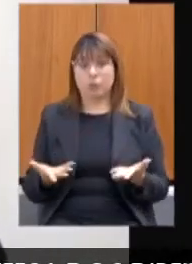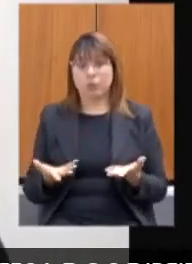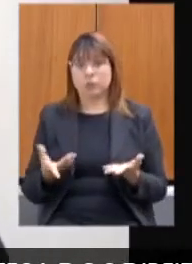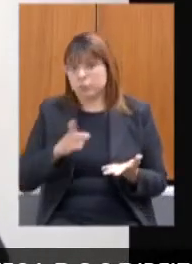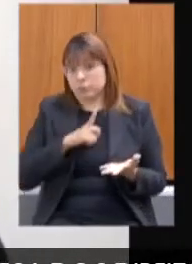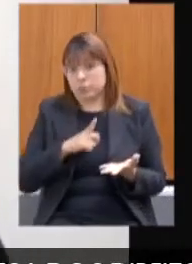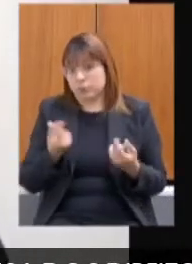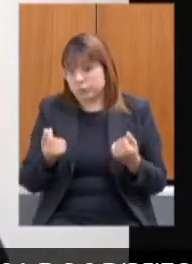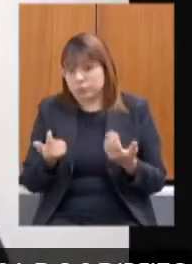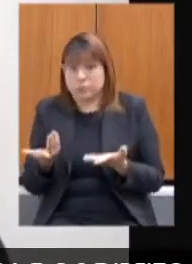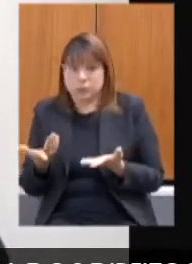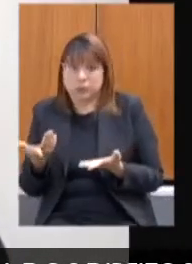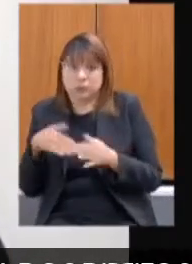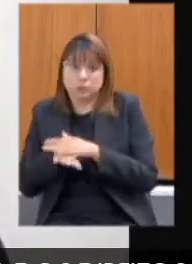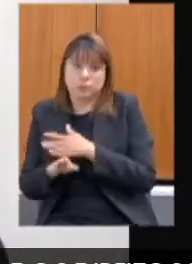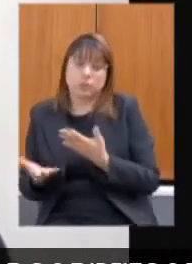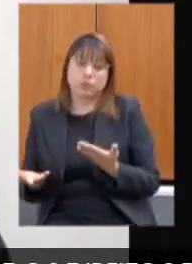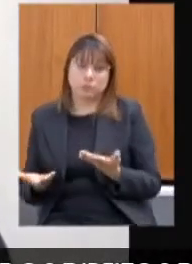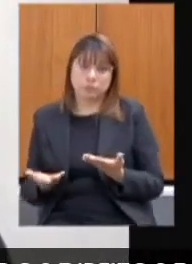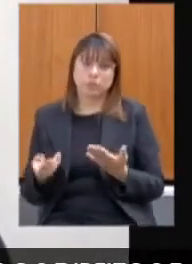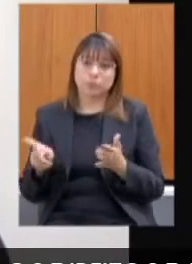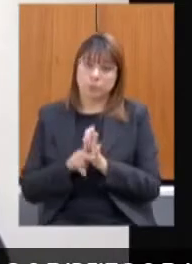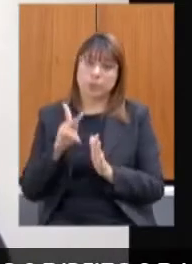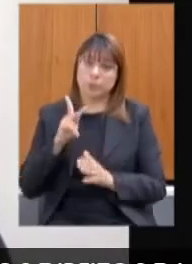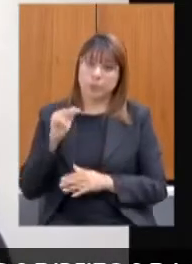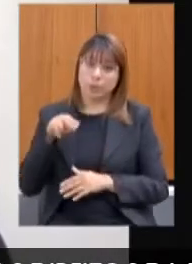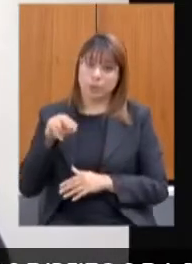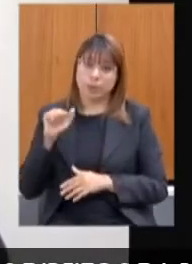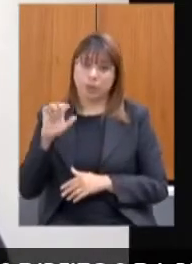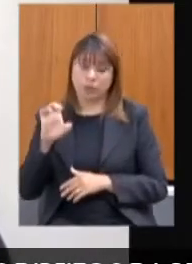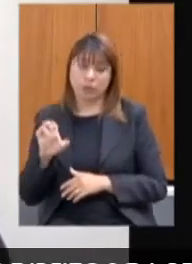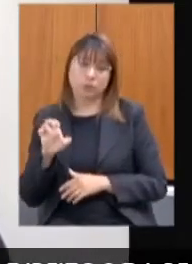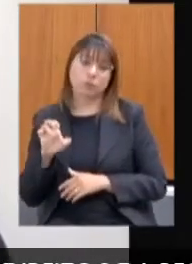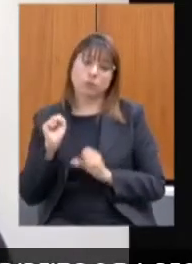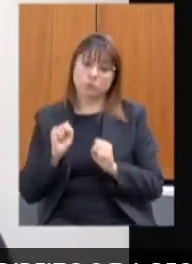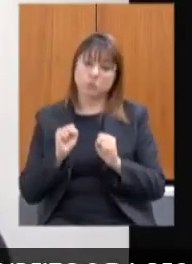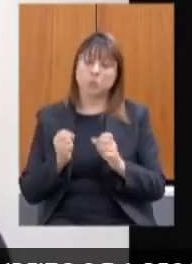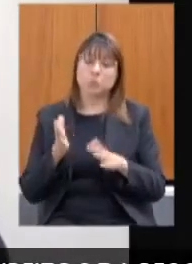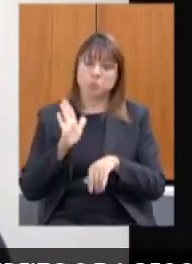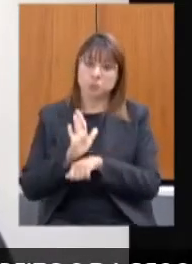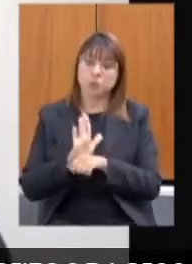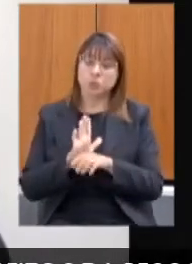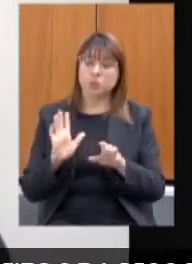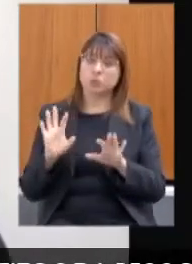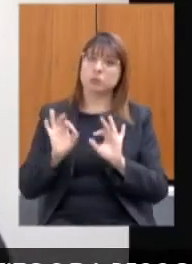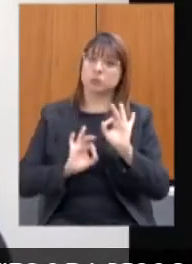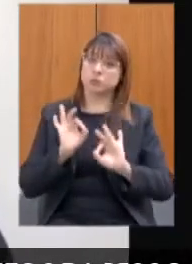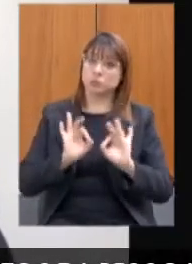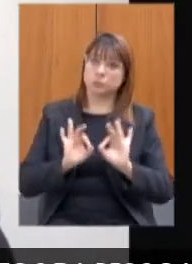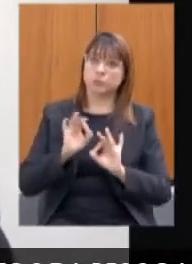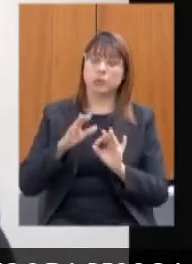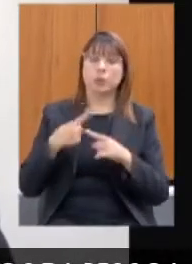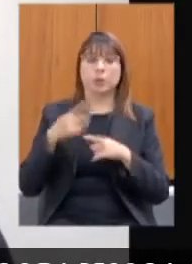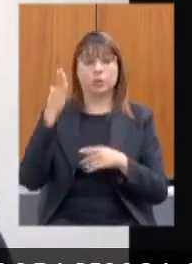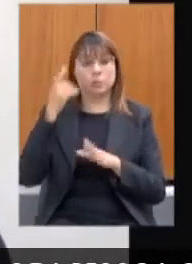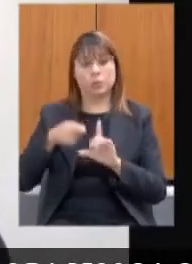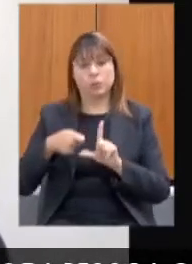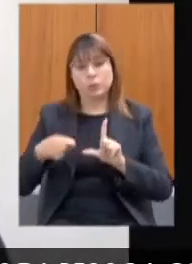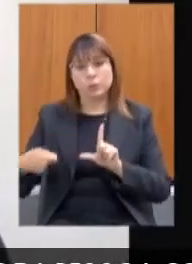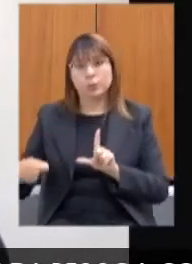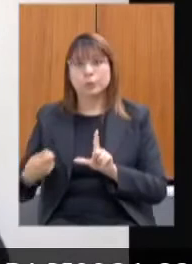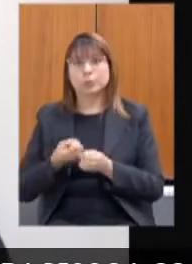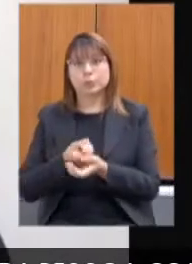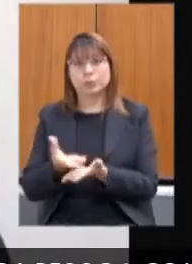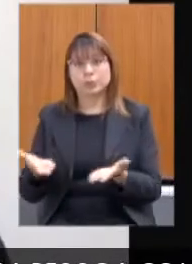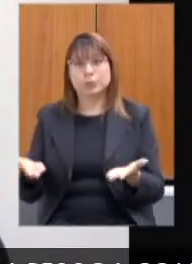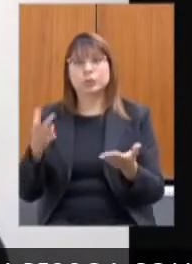um recurso adicional aí do PNAE que pode fortalecer esses programas, a gente sabe que a logística de distribuição é